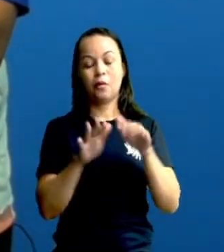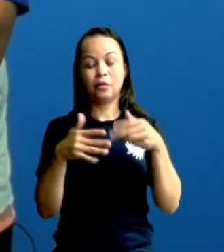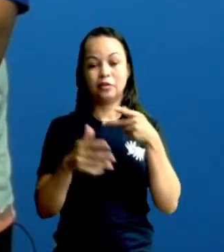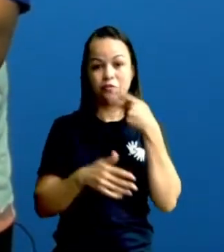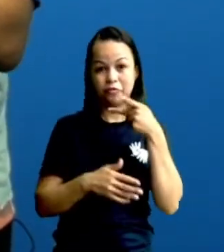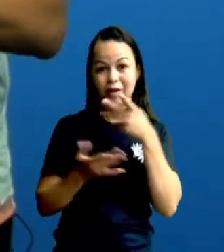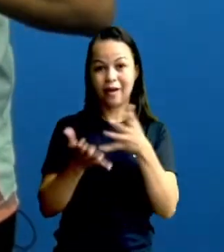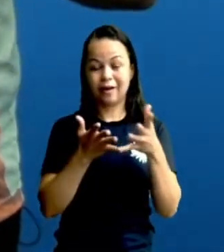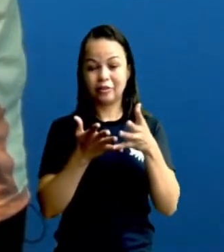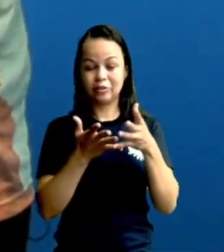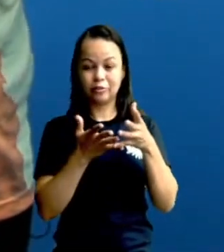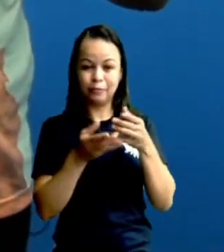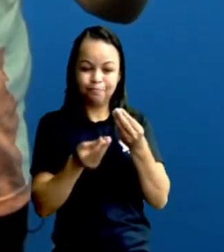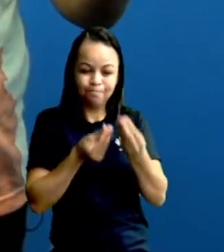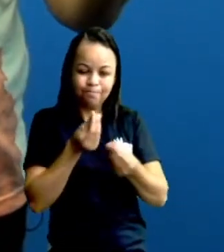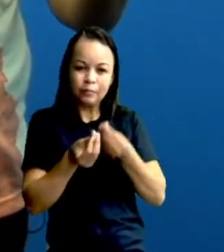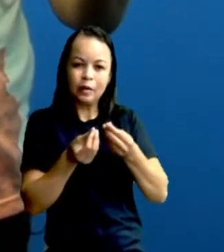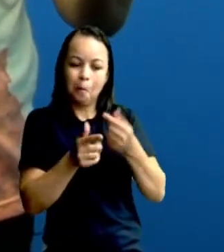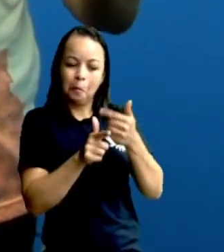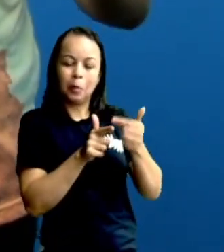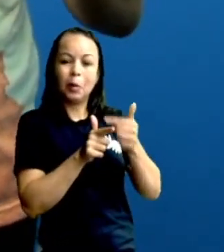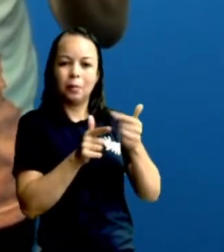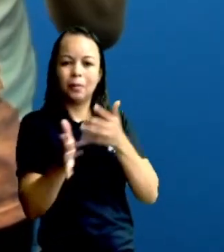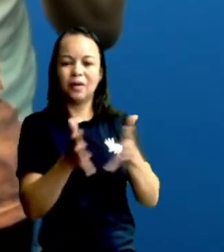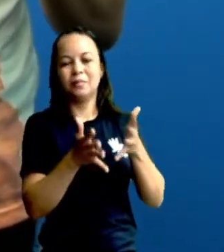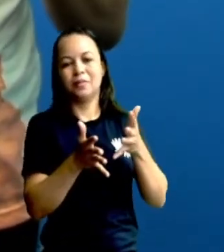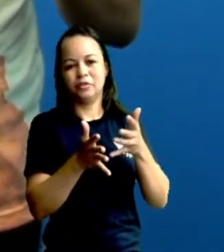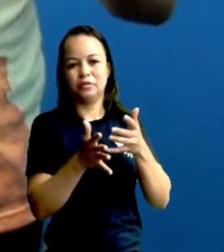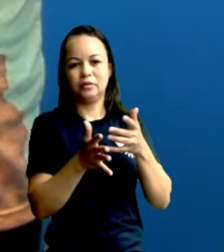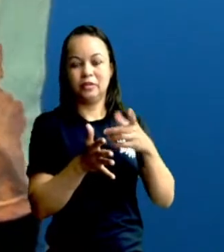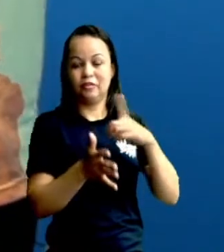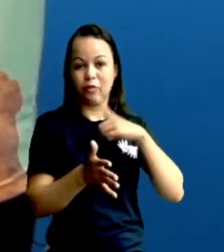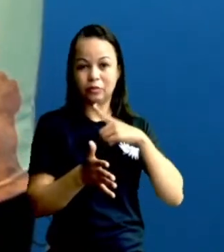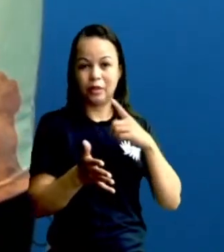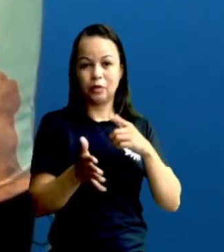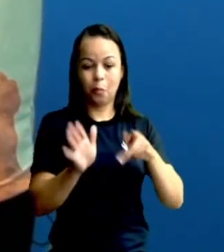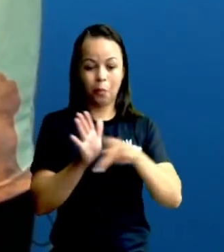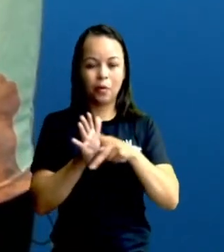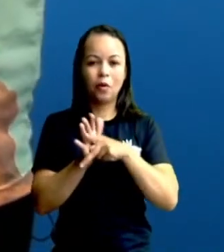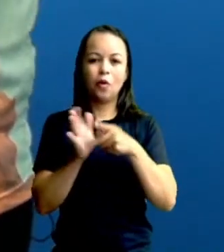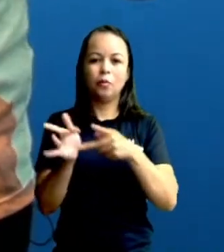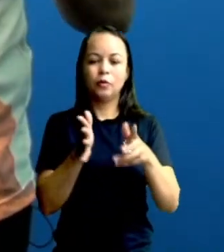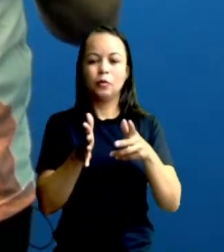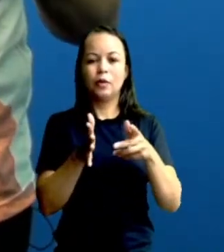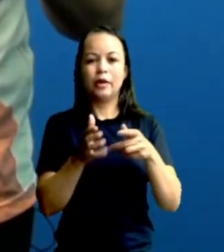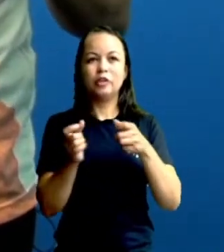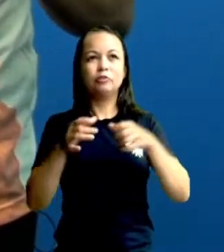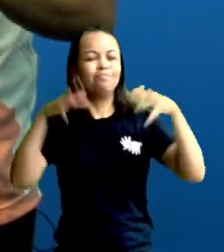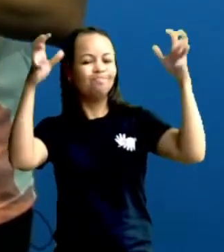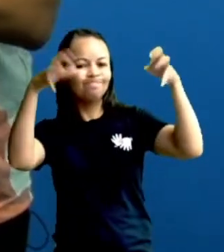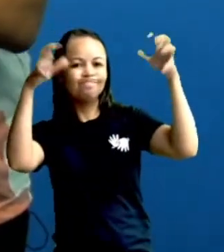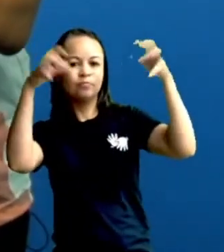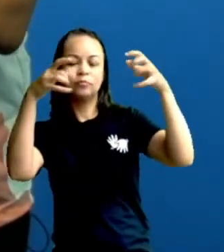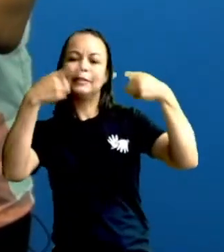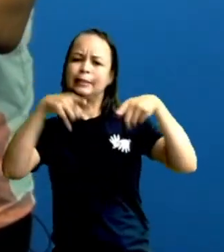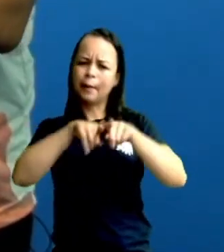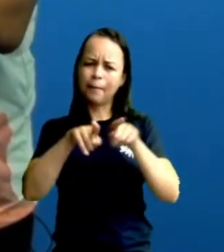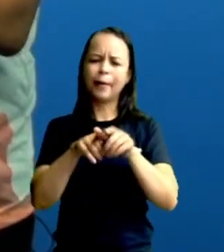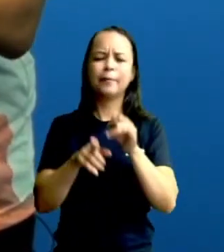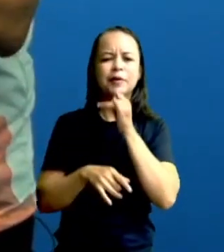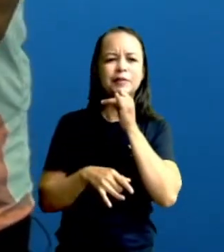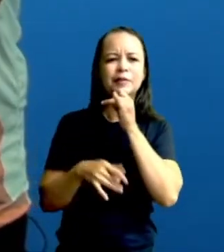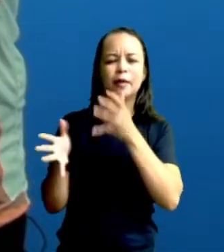efeito dominó, vai causar problemas que vão envolver desde o próprio regime de chuva até mesmo